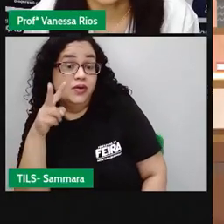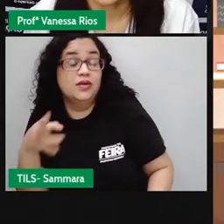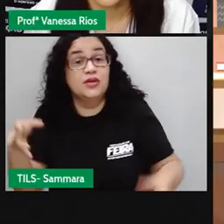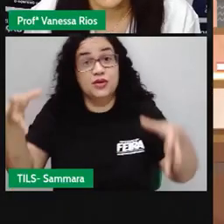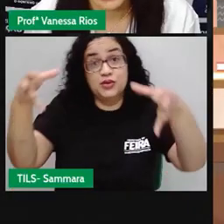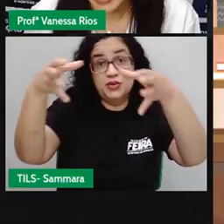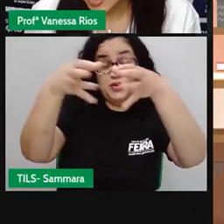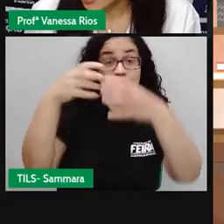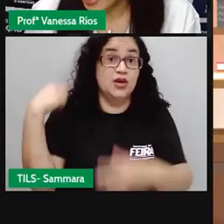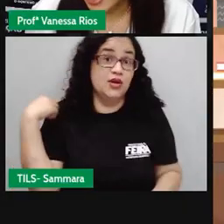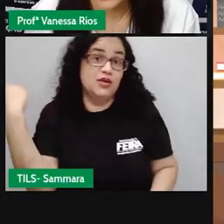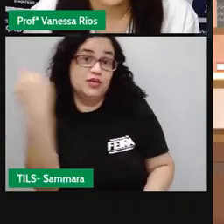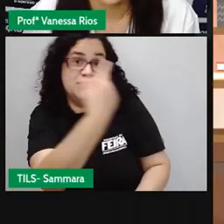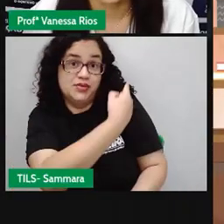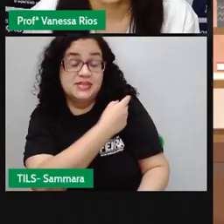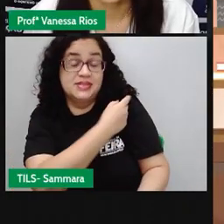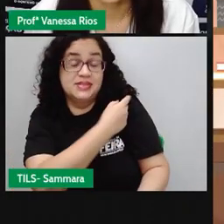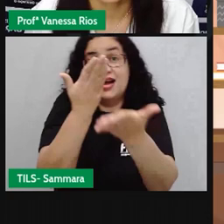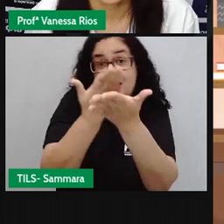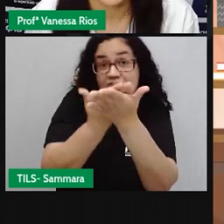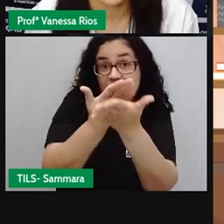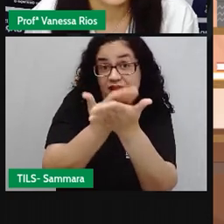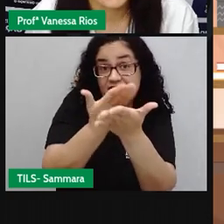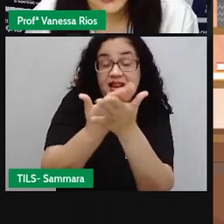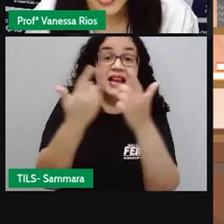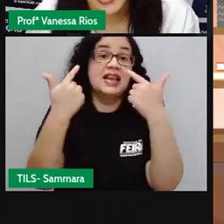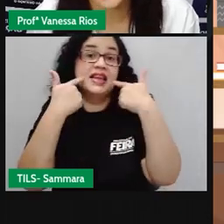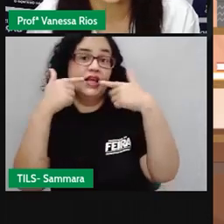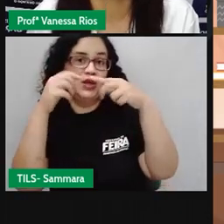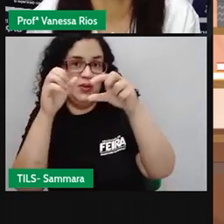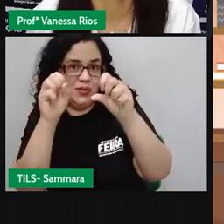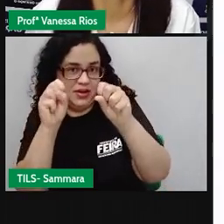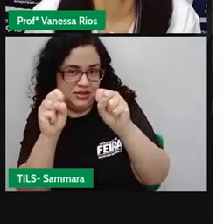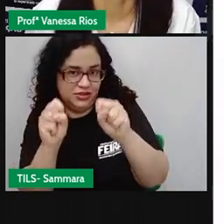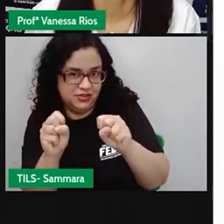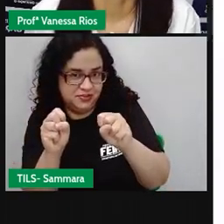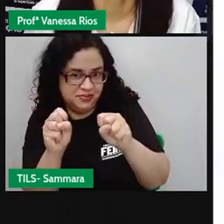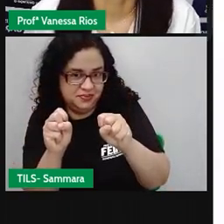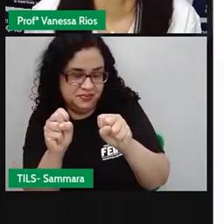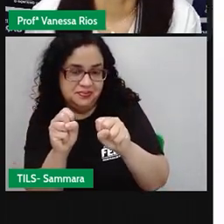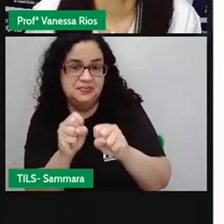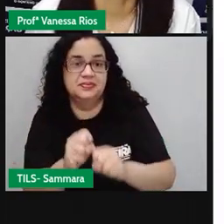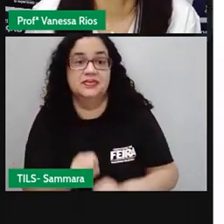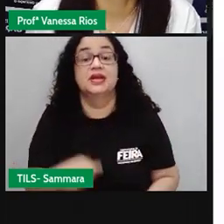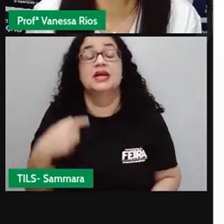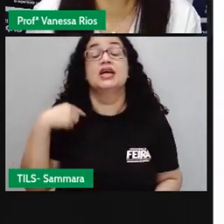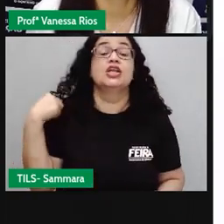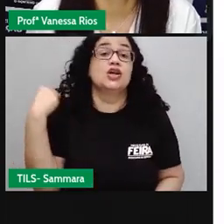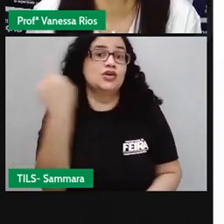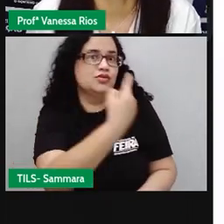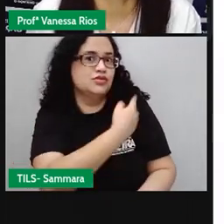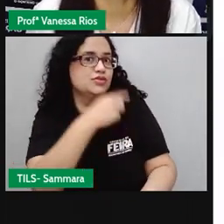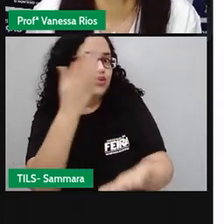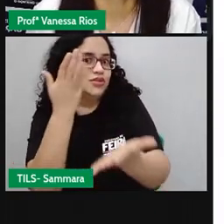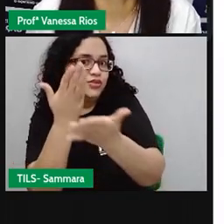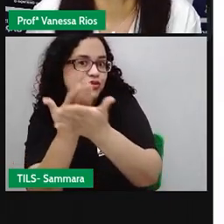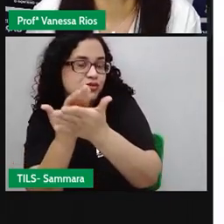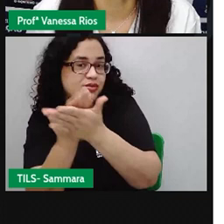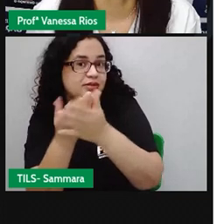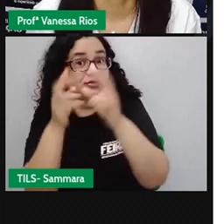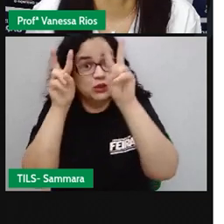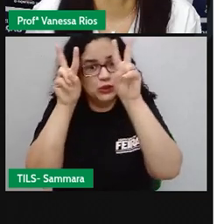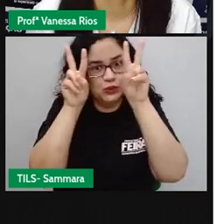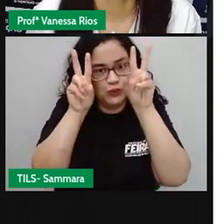turma, nossa aula é de linguagens e nós vamos estudar